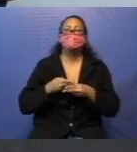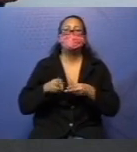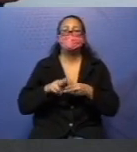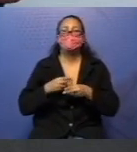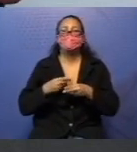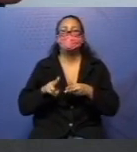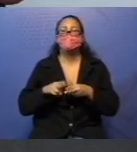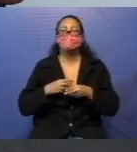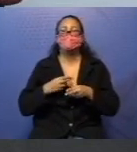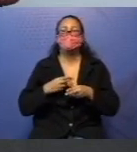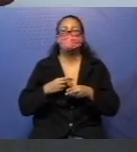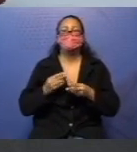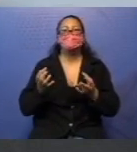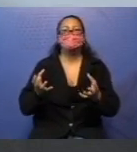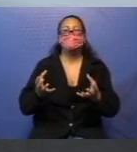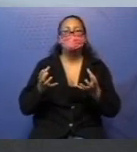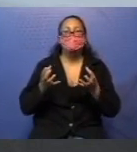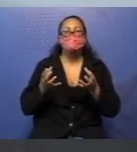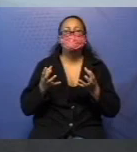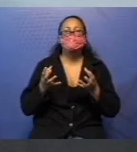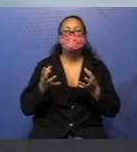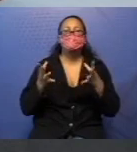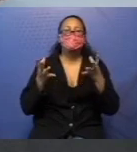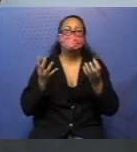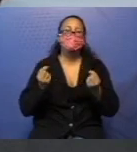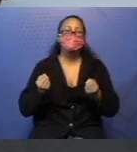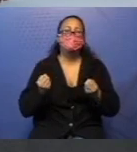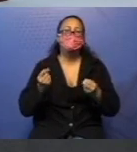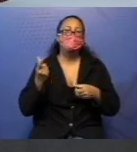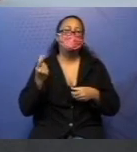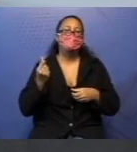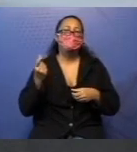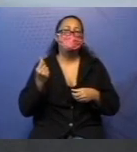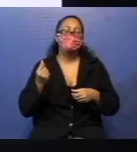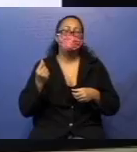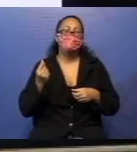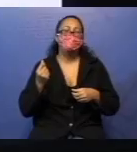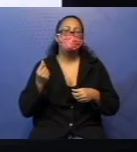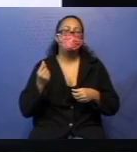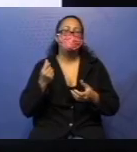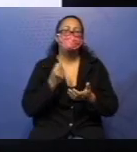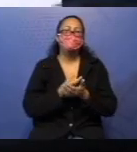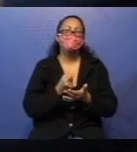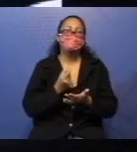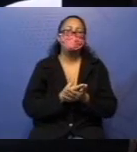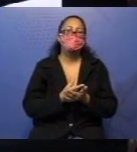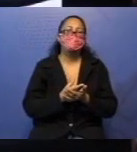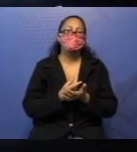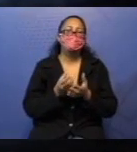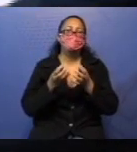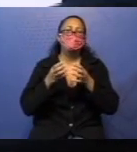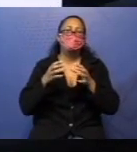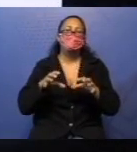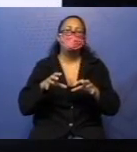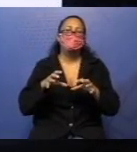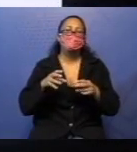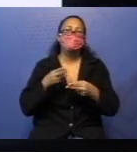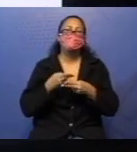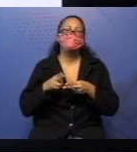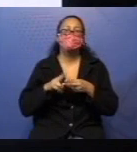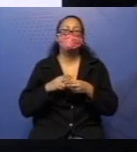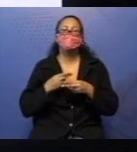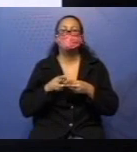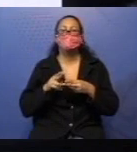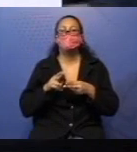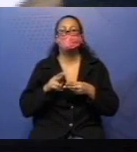arrecadar dinheiro para comprar ovo de Páscoa. Olha que legal. Como pareceram? Quer dizer, foram